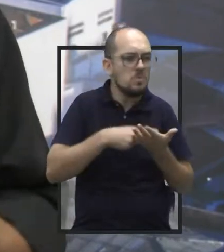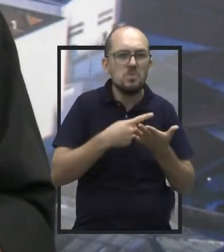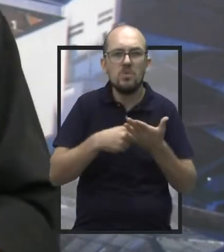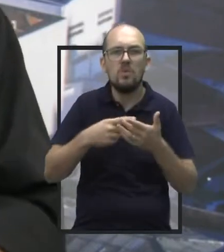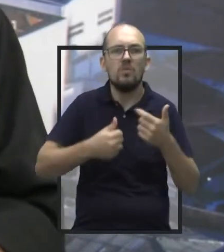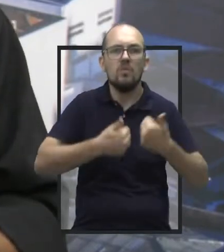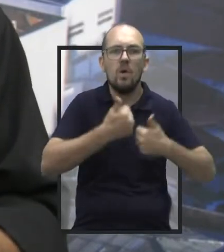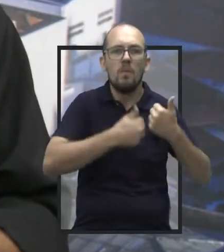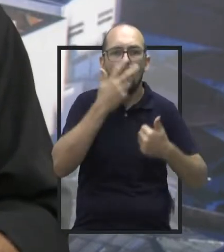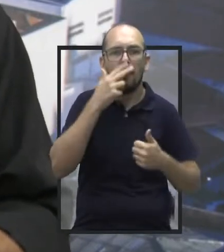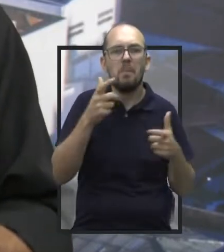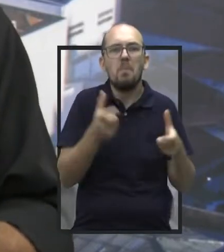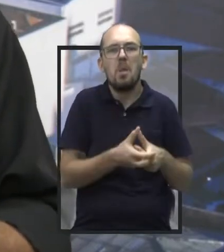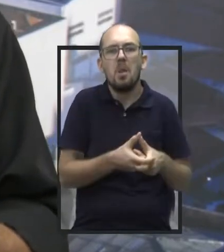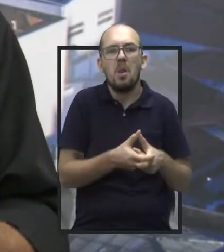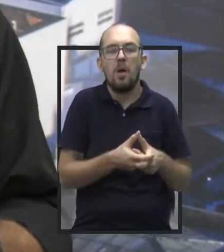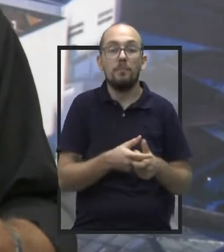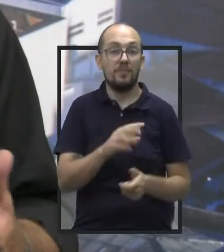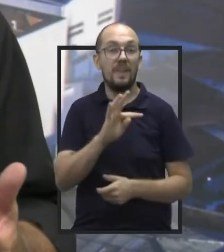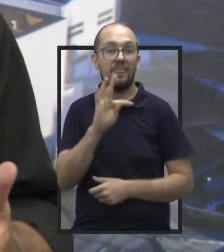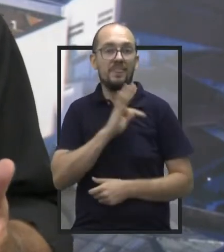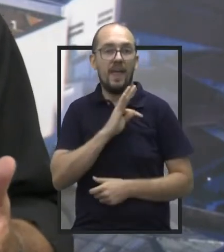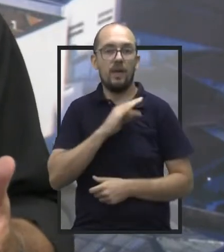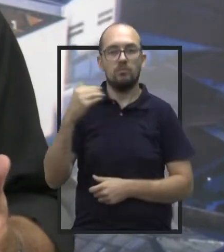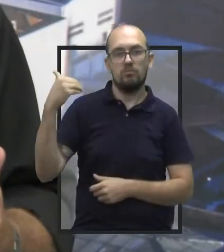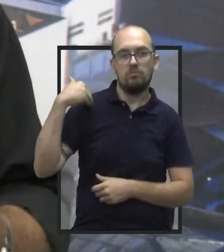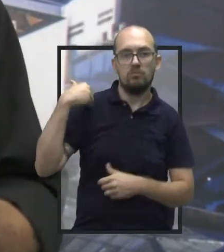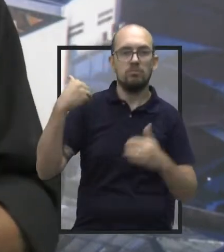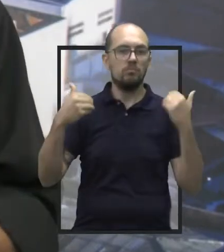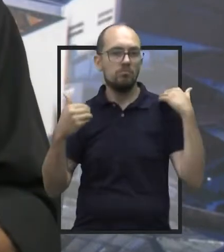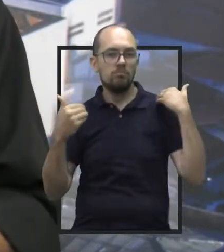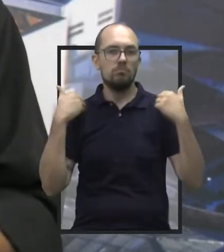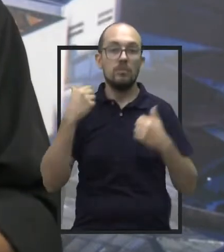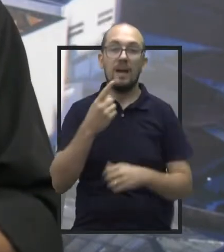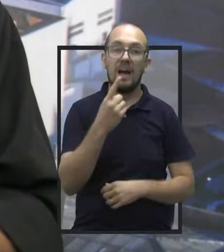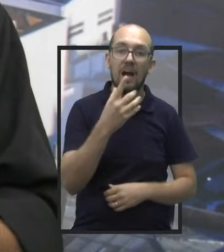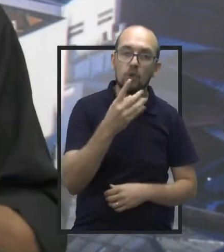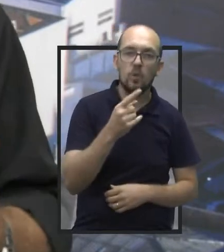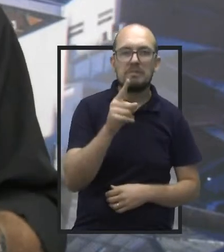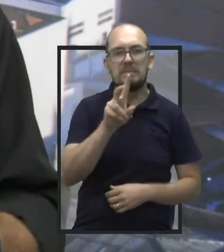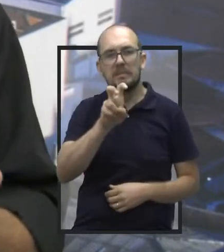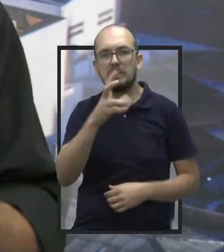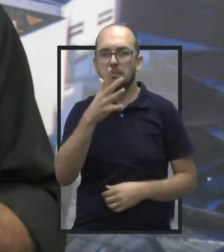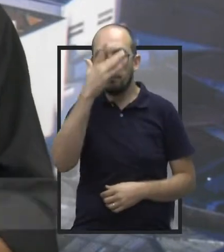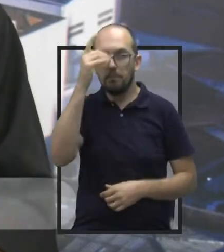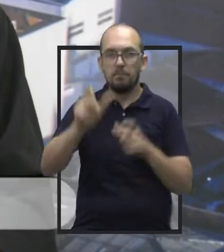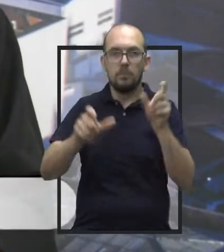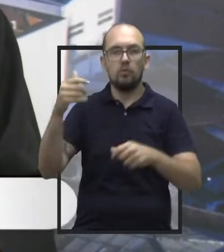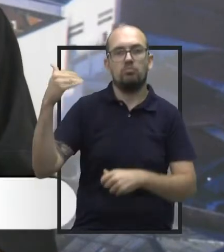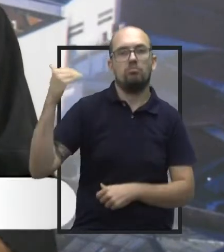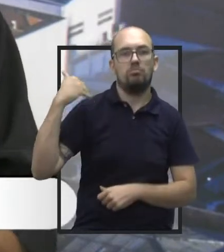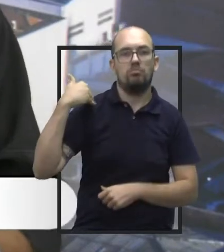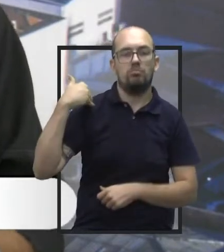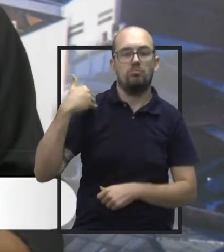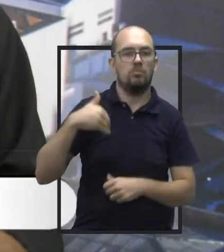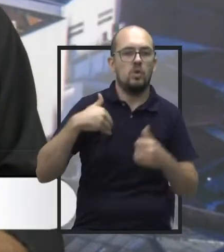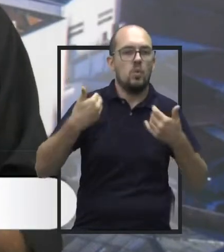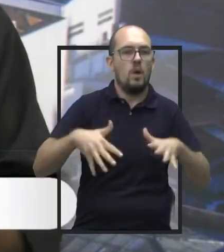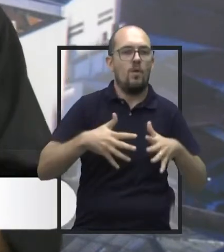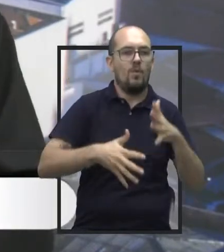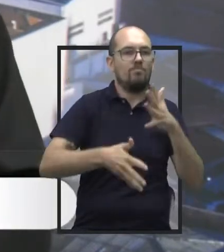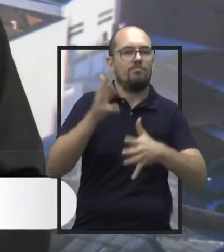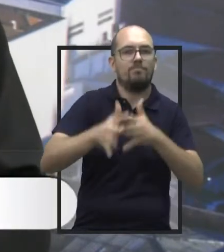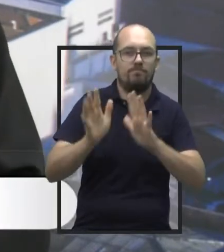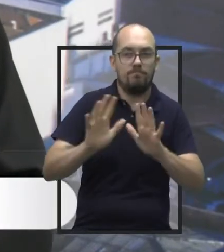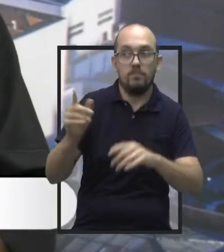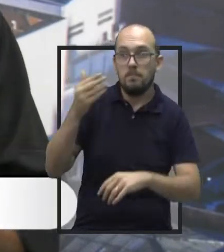técnicos vieram até a gente, não foram um nem dois, foram 14, 15 técnicos. Então, a gente está aqui para tentar solucionar os problemas, não para criar problemas. Se agora o momento